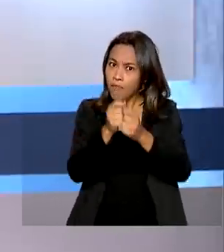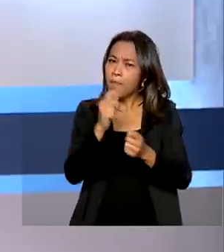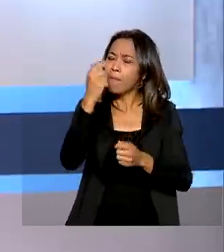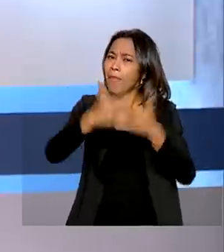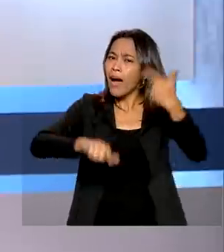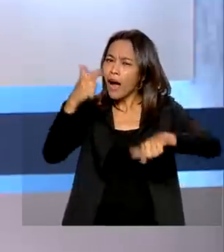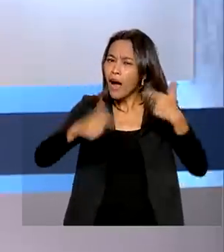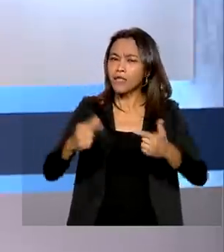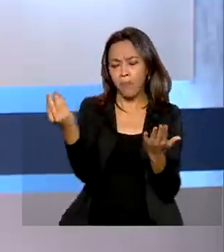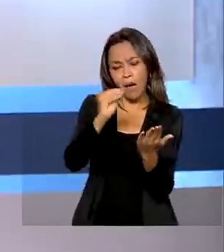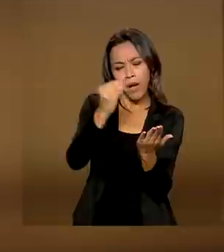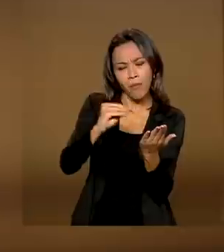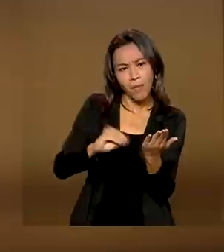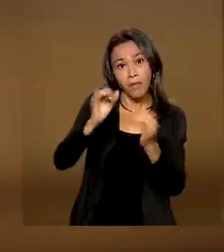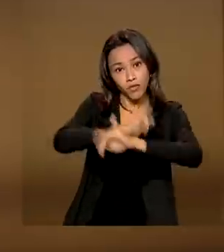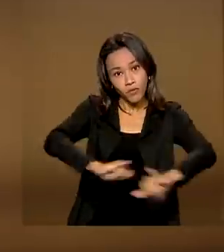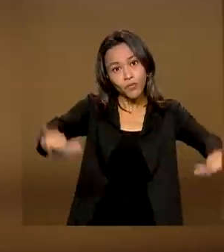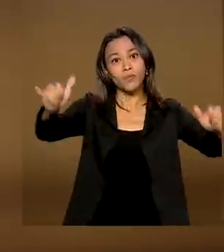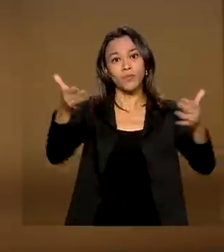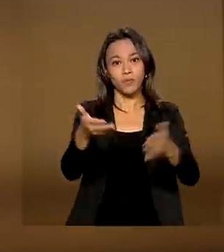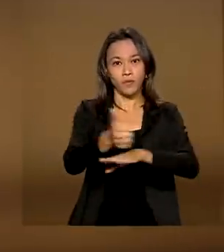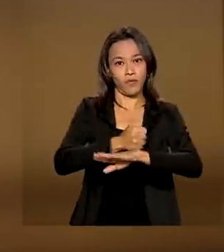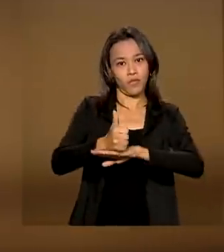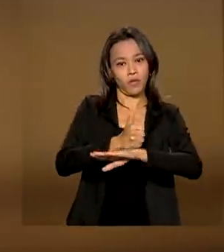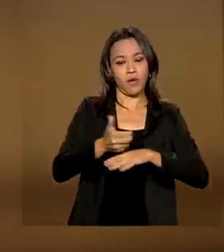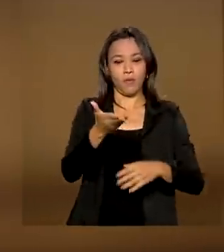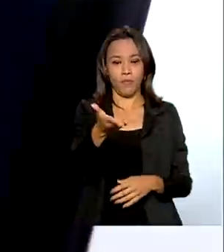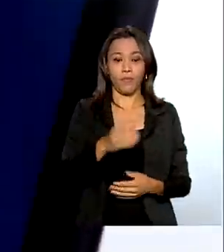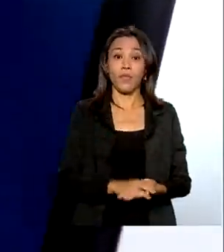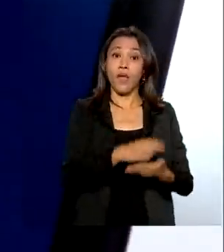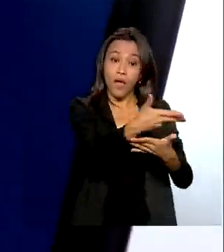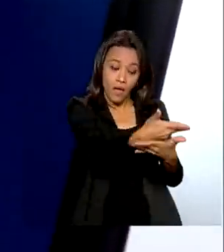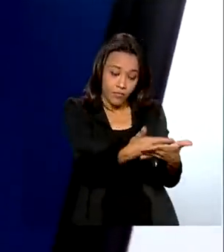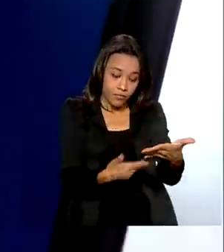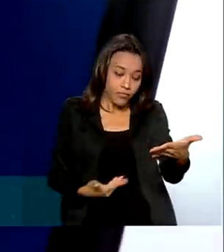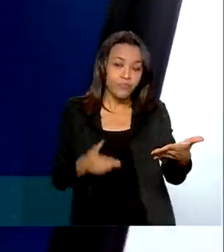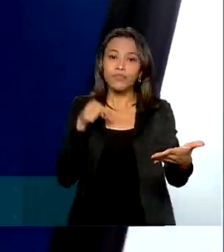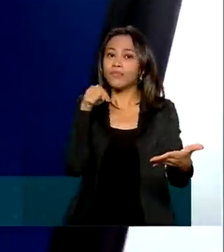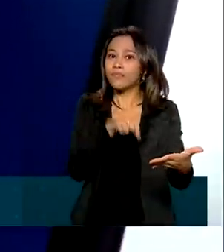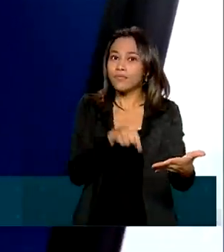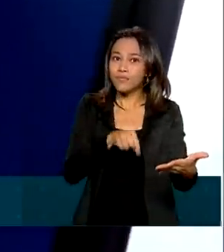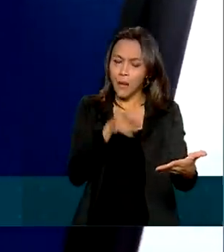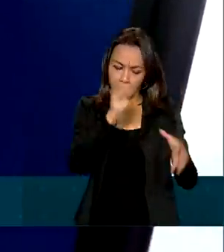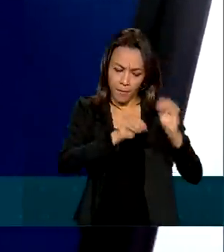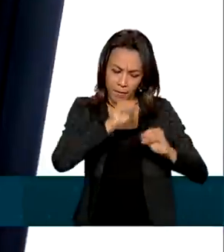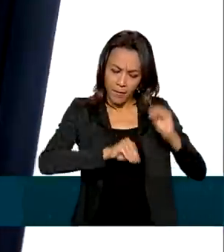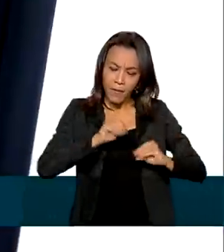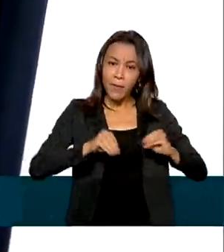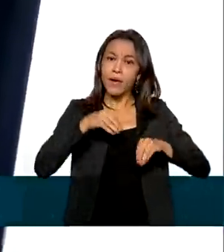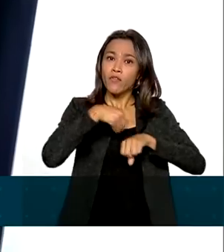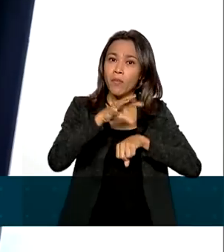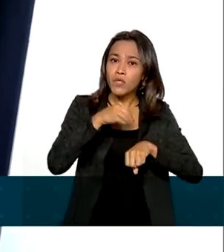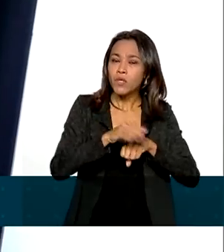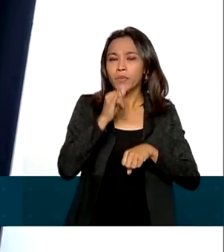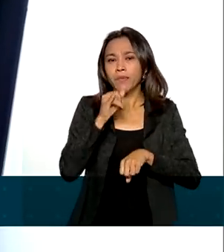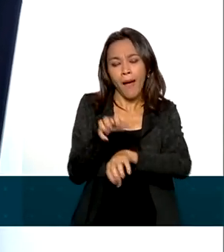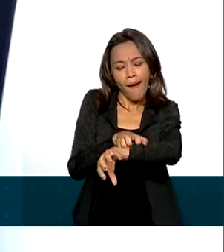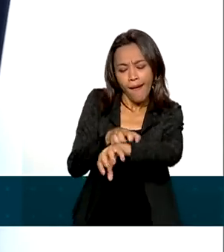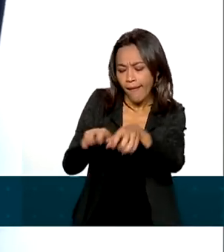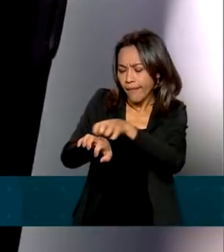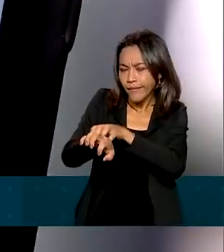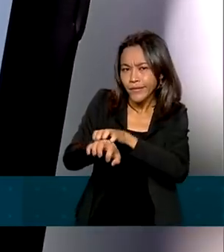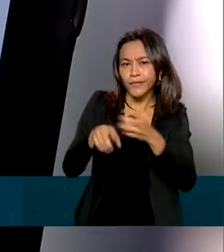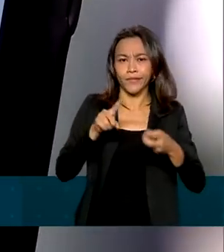ConectSUS Profissional. Um prontuário digital completo, dados como alergias,